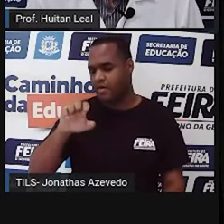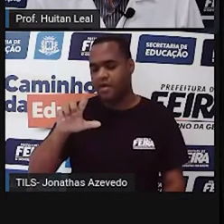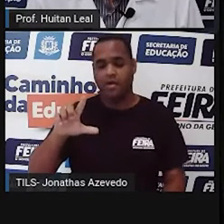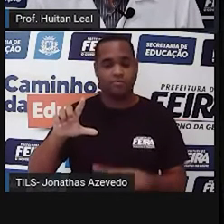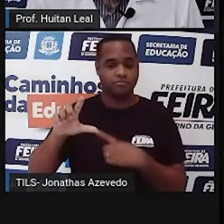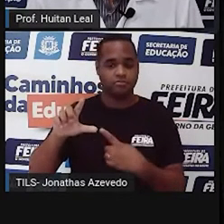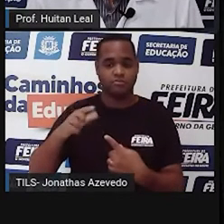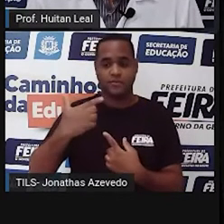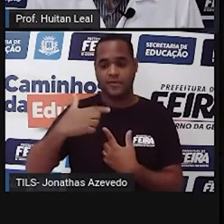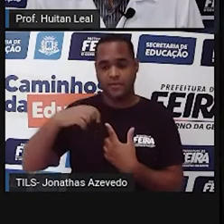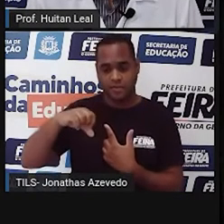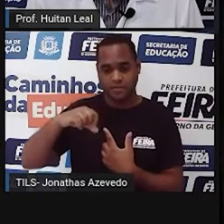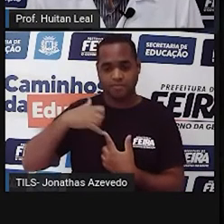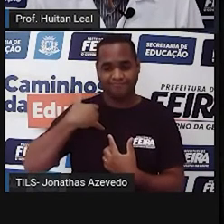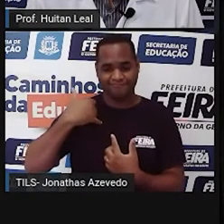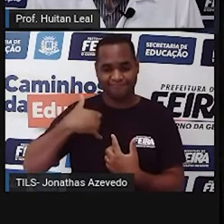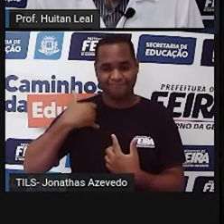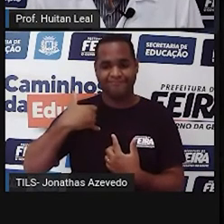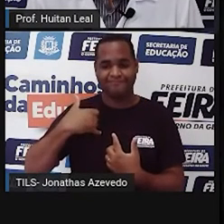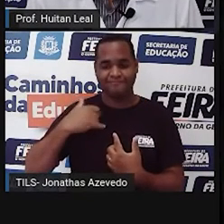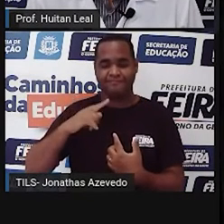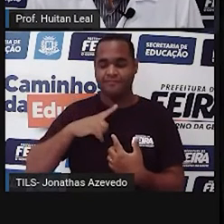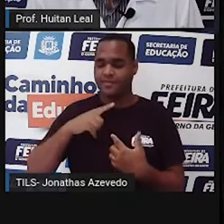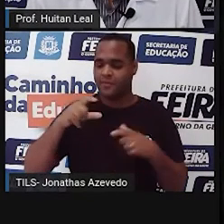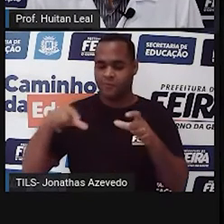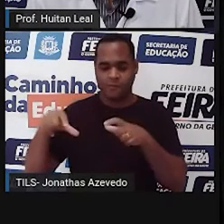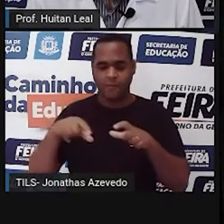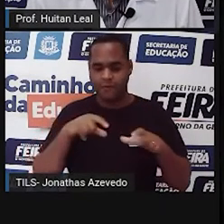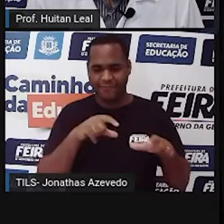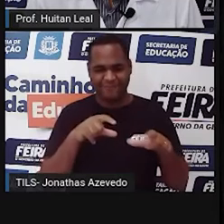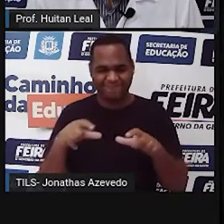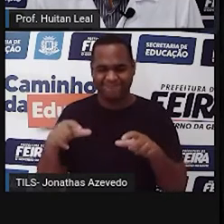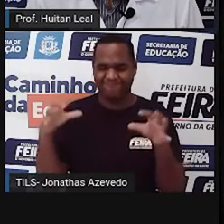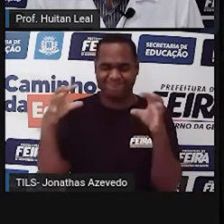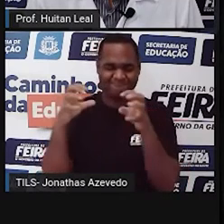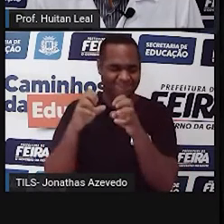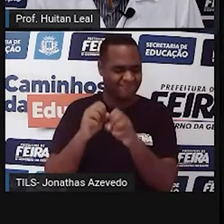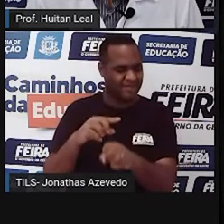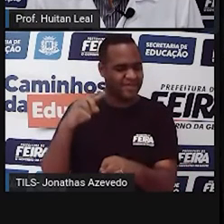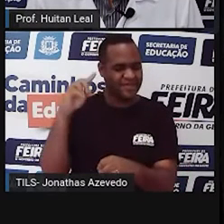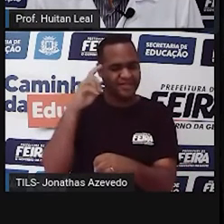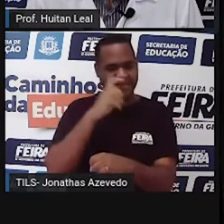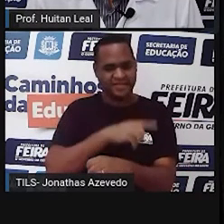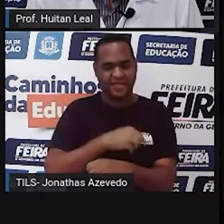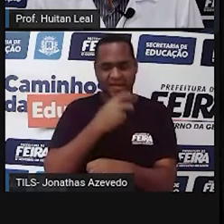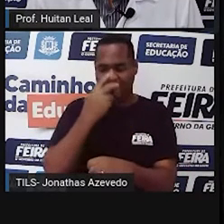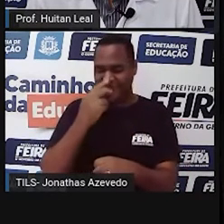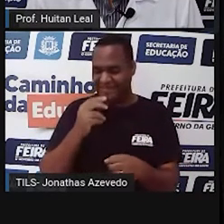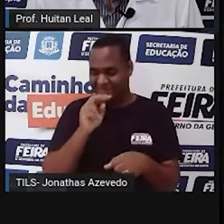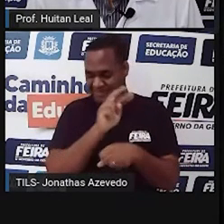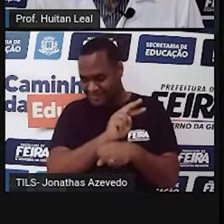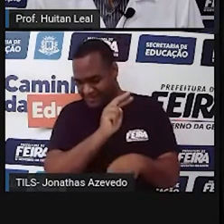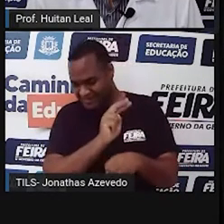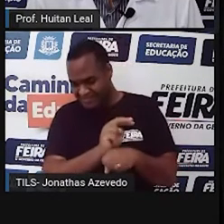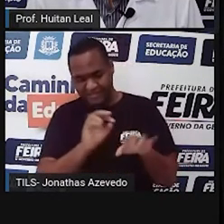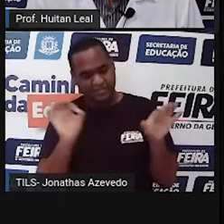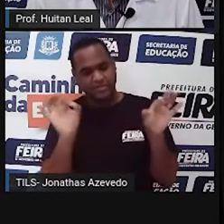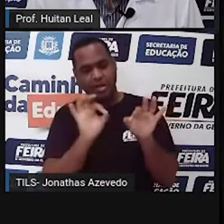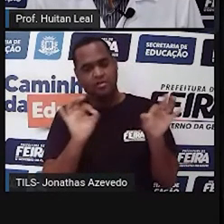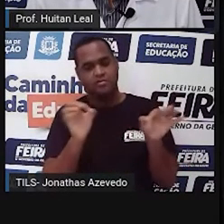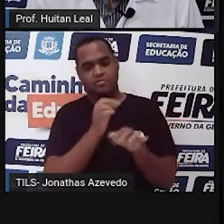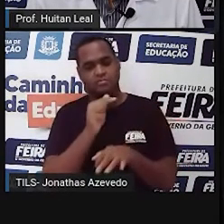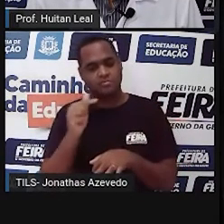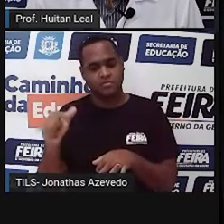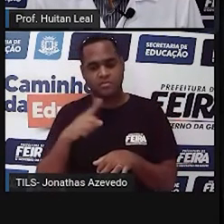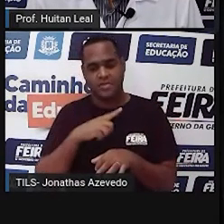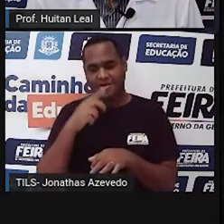Porque em todo lugar, por mais cinzento, trágico e desesperançado que seja, há sempre